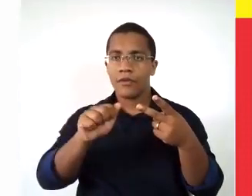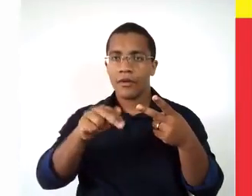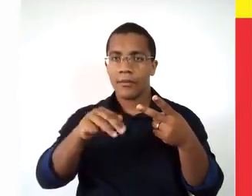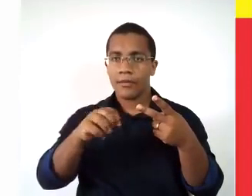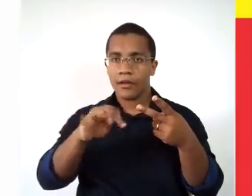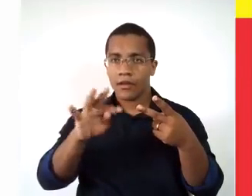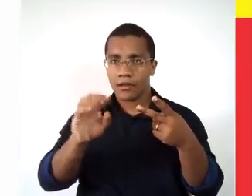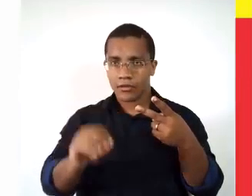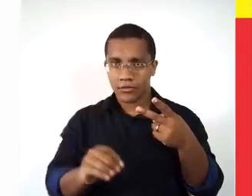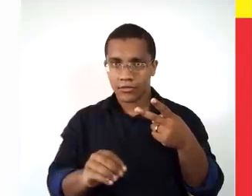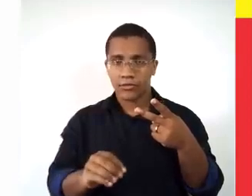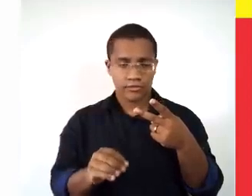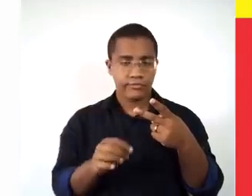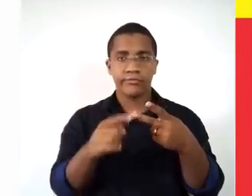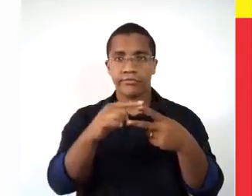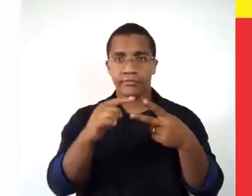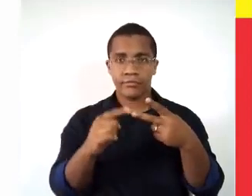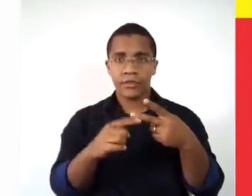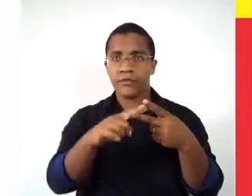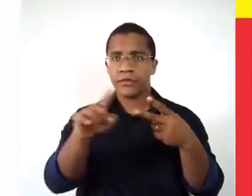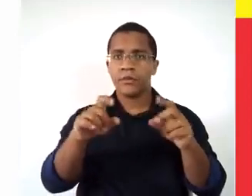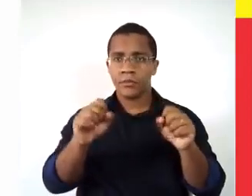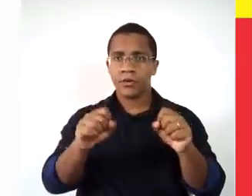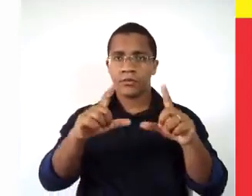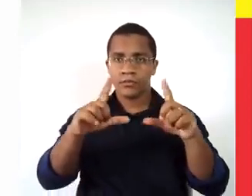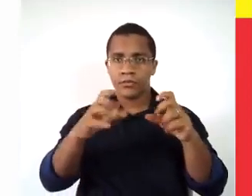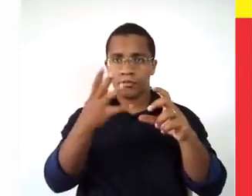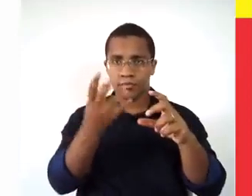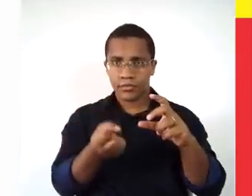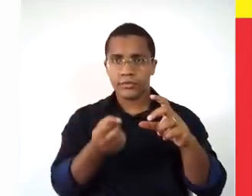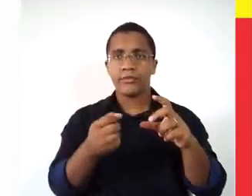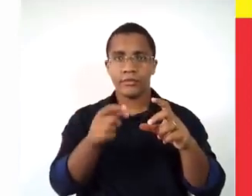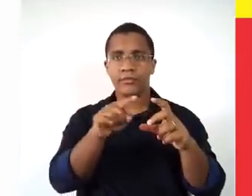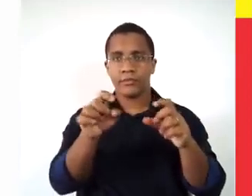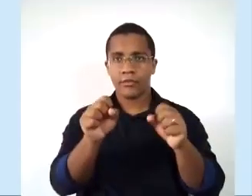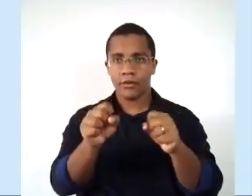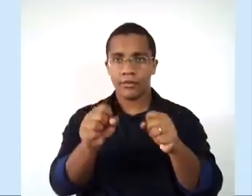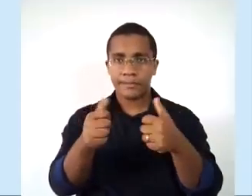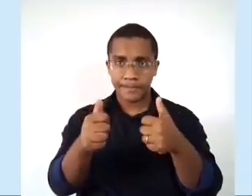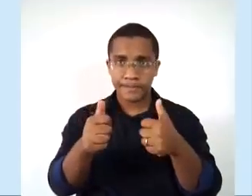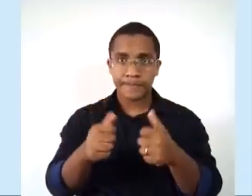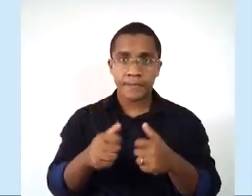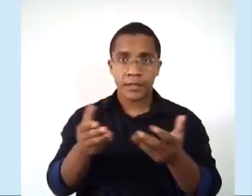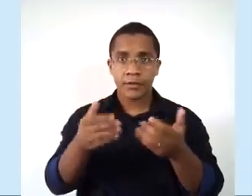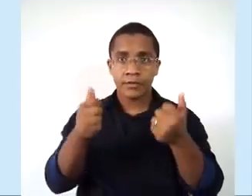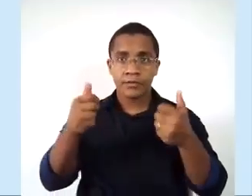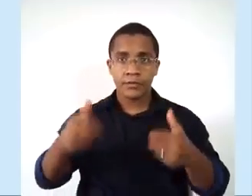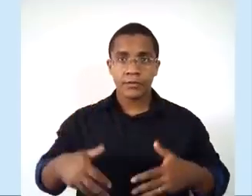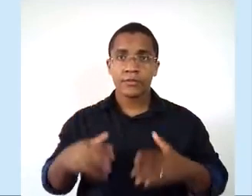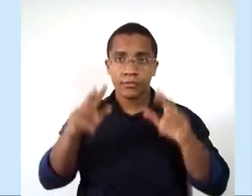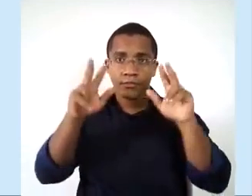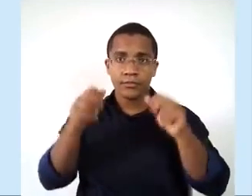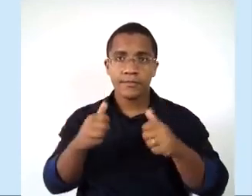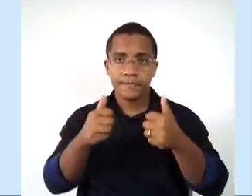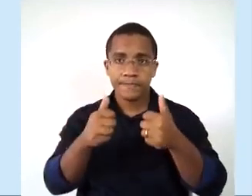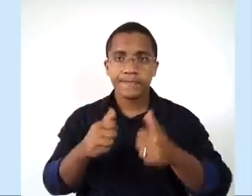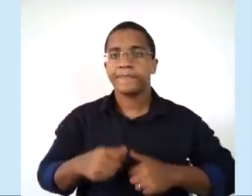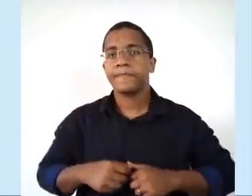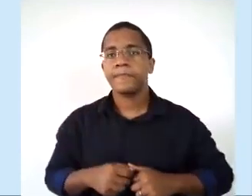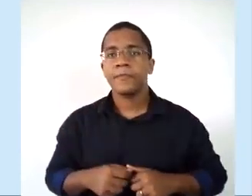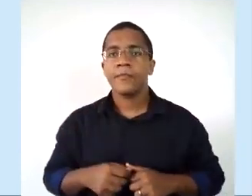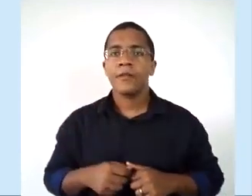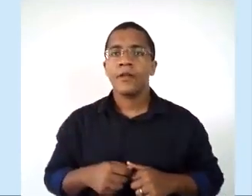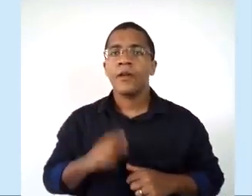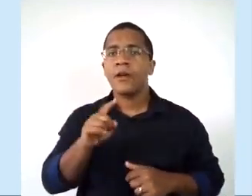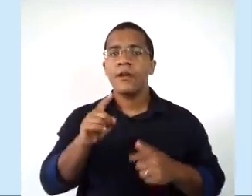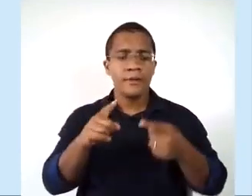Então, na tela vocês veem aí. Peço que vocês tirem print, tá? E vamos falar um pouquinho sobre elas. Ó, gente, a colonização de exploração